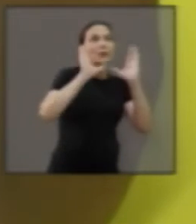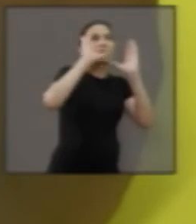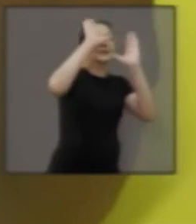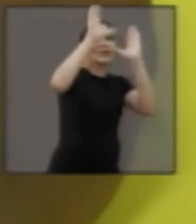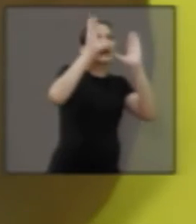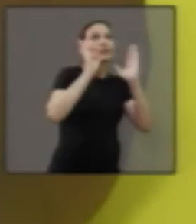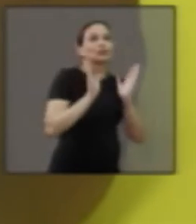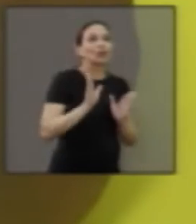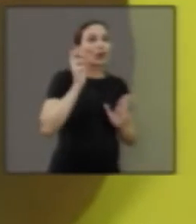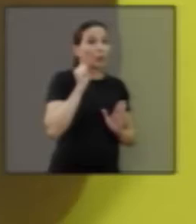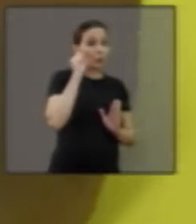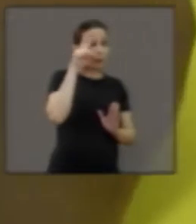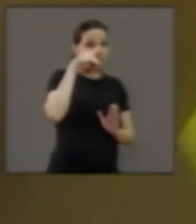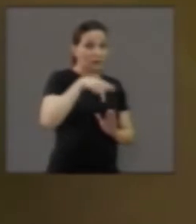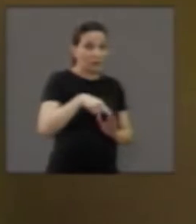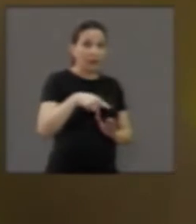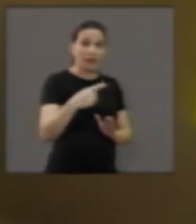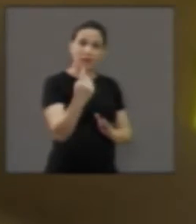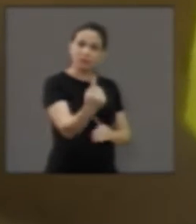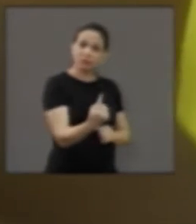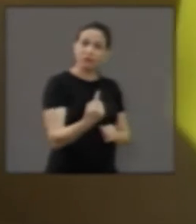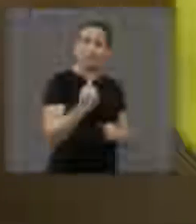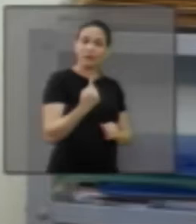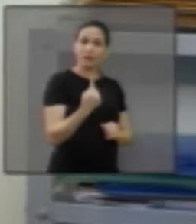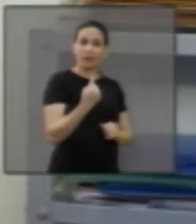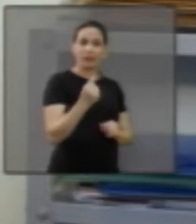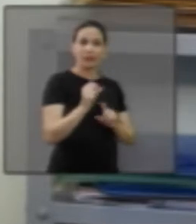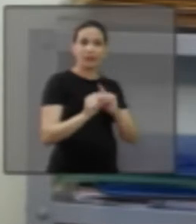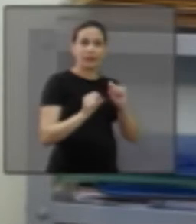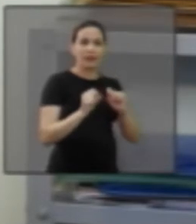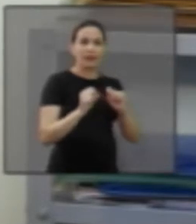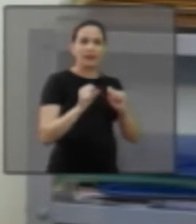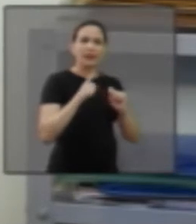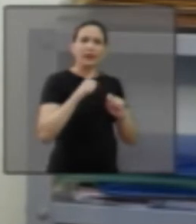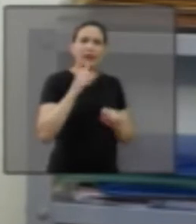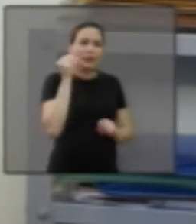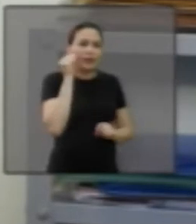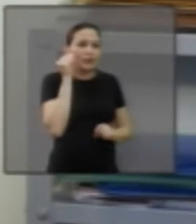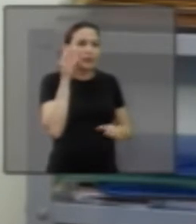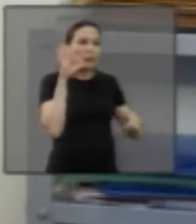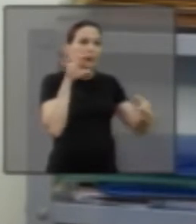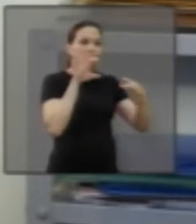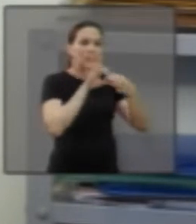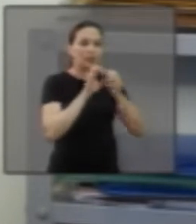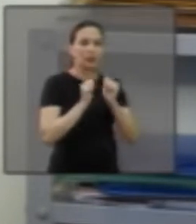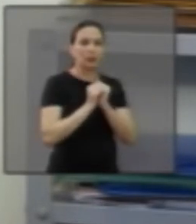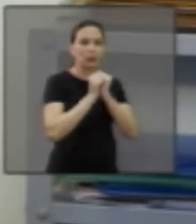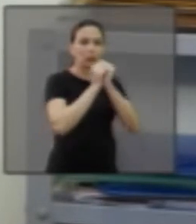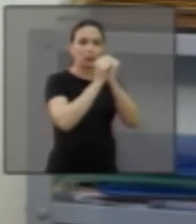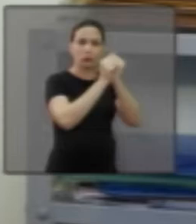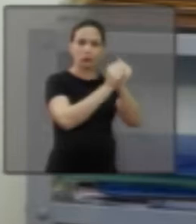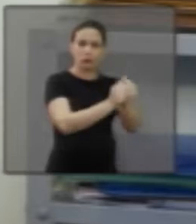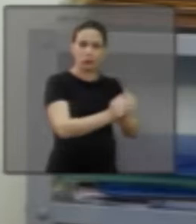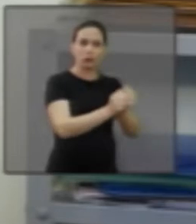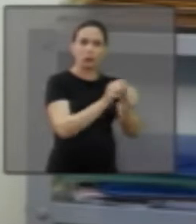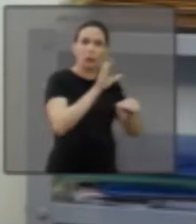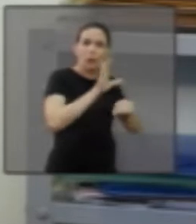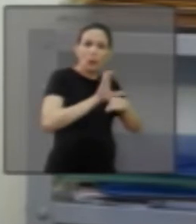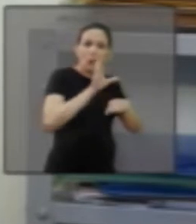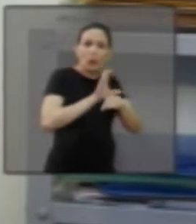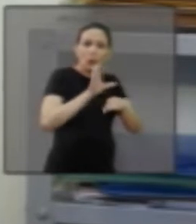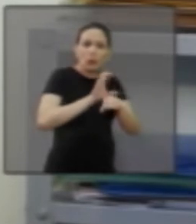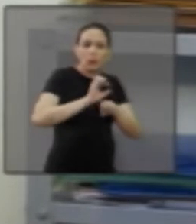basquete, já aposentada, e ela está buscando parcerias junto com a gente, para estar